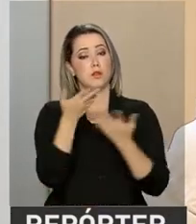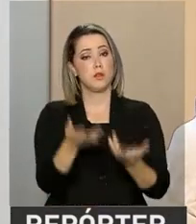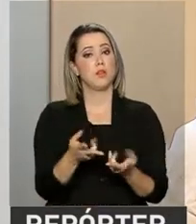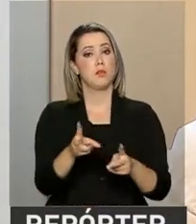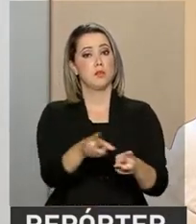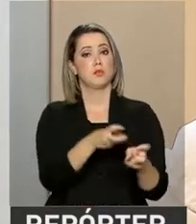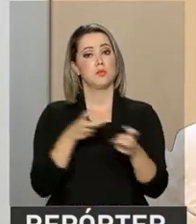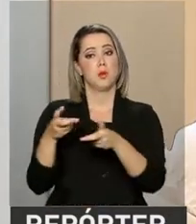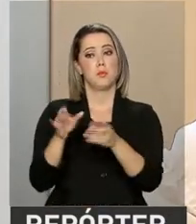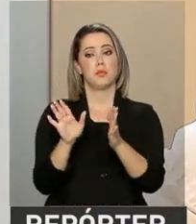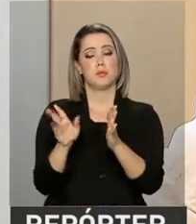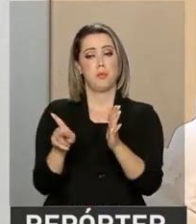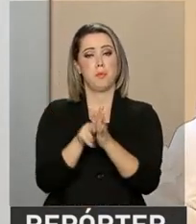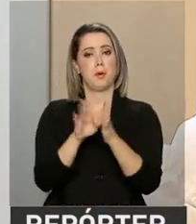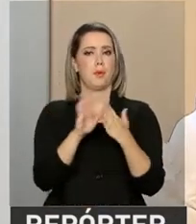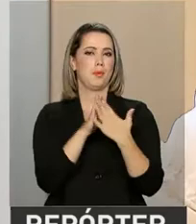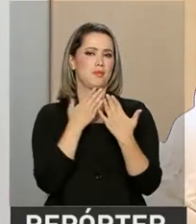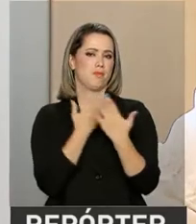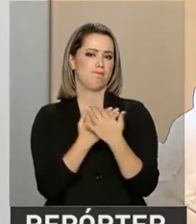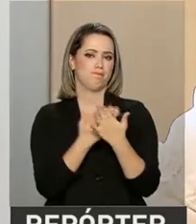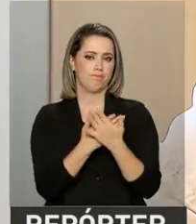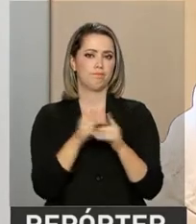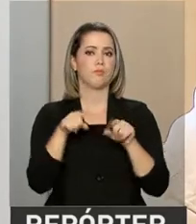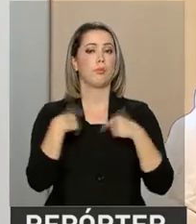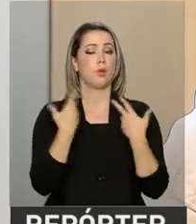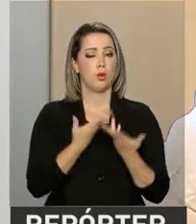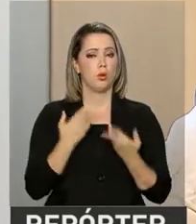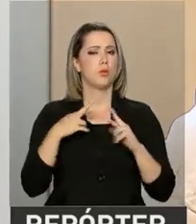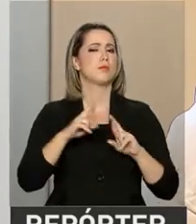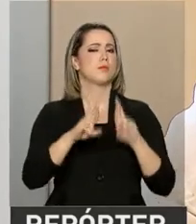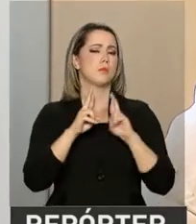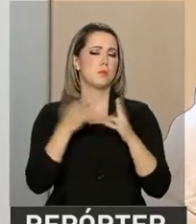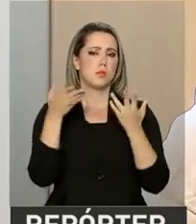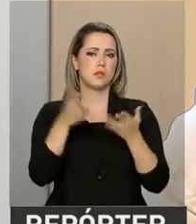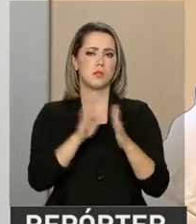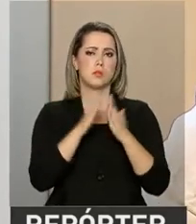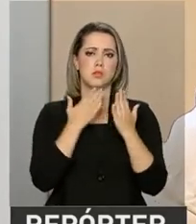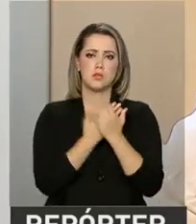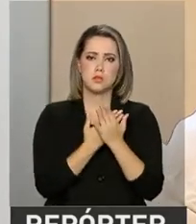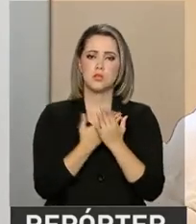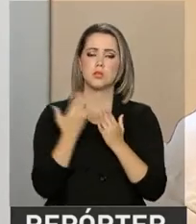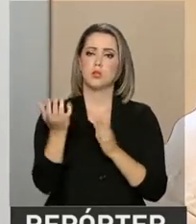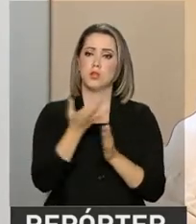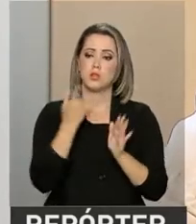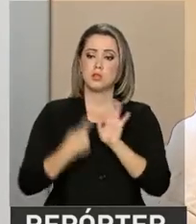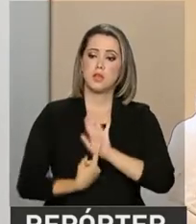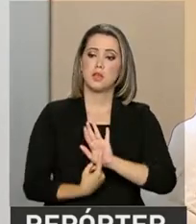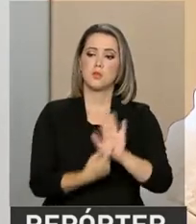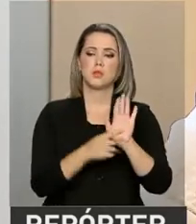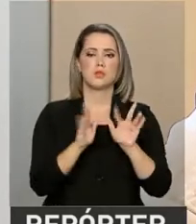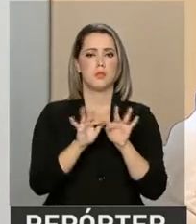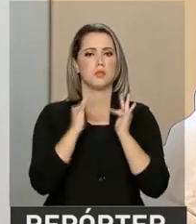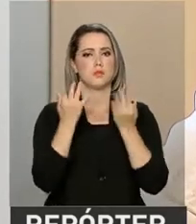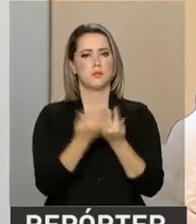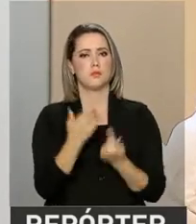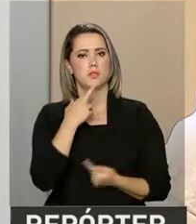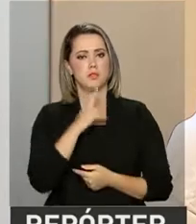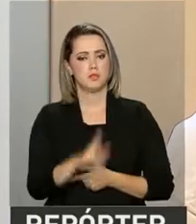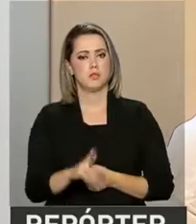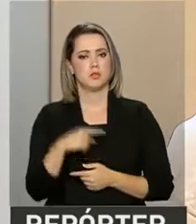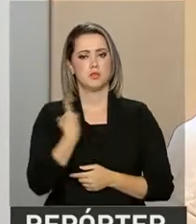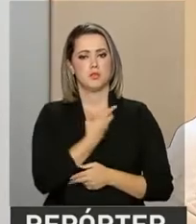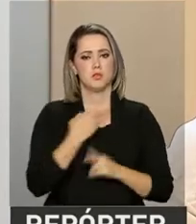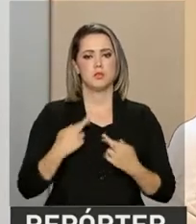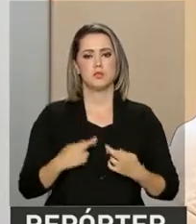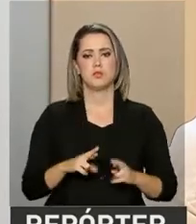características da sua escola. Nós esperamos que as escolas possam mostrar esse resultado para as famílias. Enfim, nós esperamos